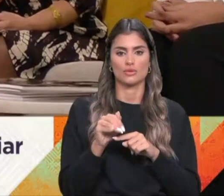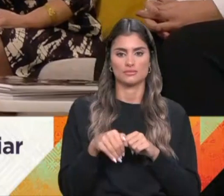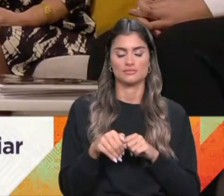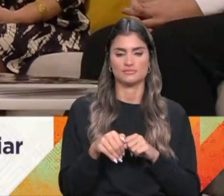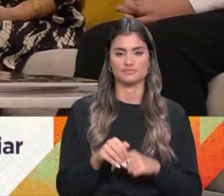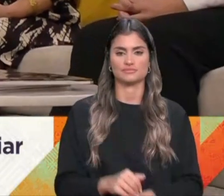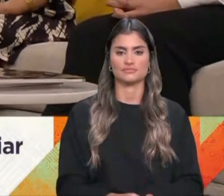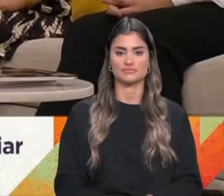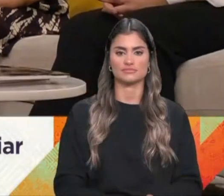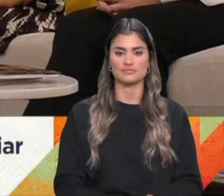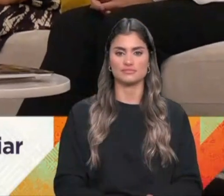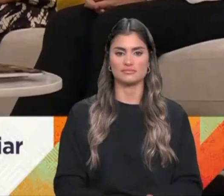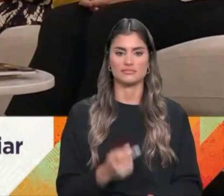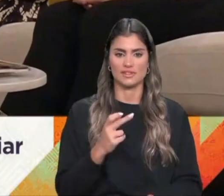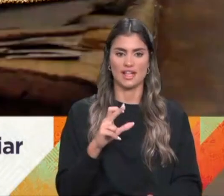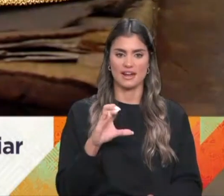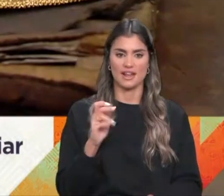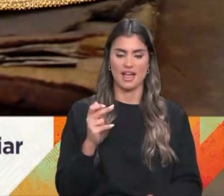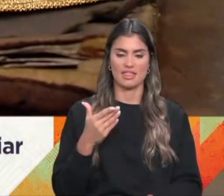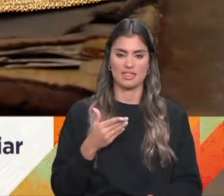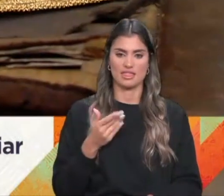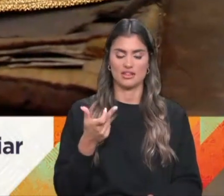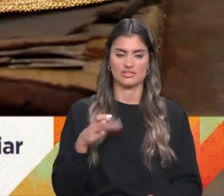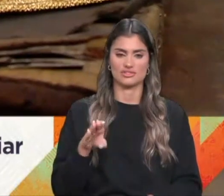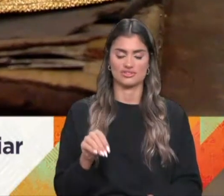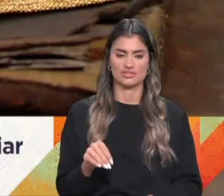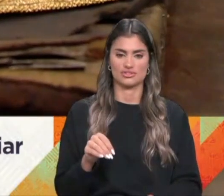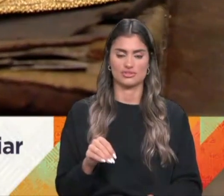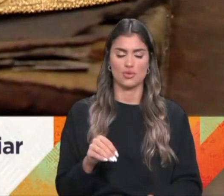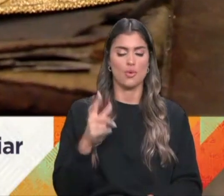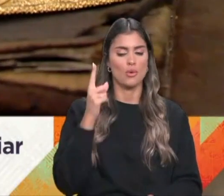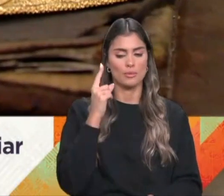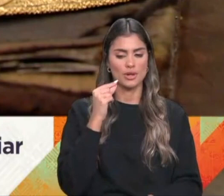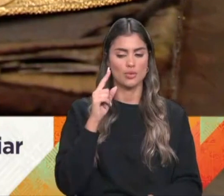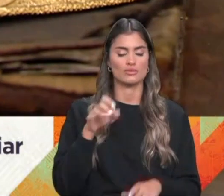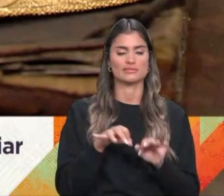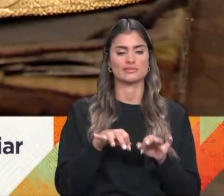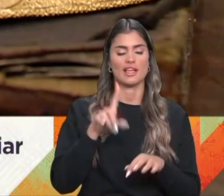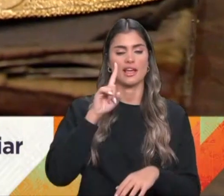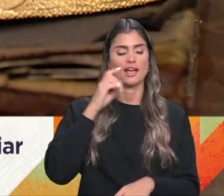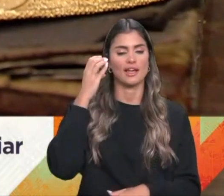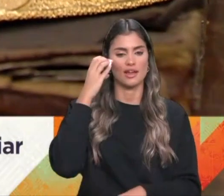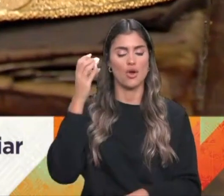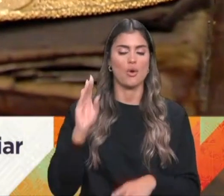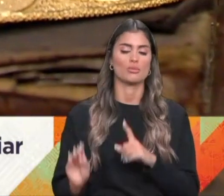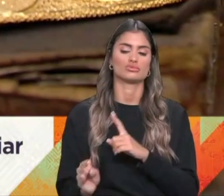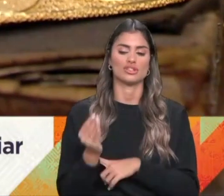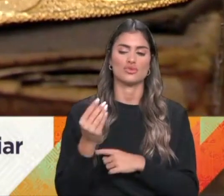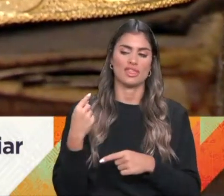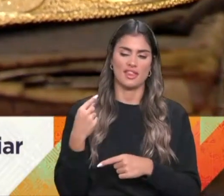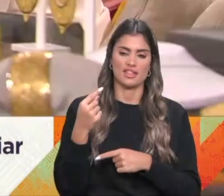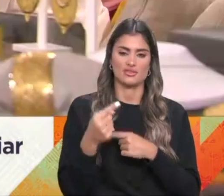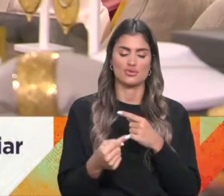as arcadas. Tem o relicário. Os brincos à rainha. São peças muito tradicionais, muito